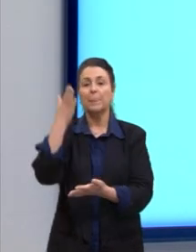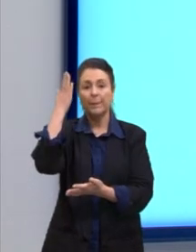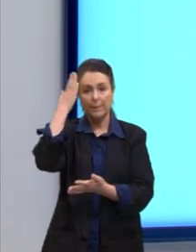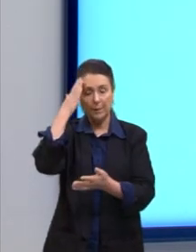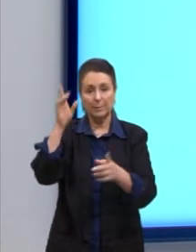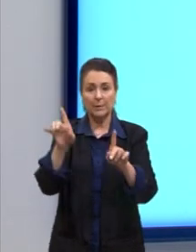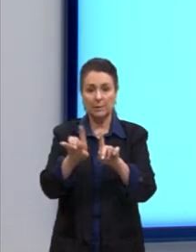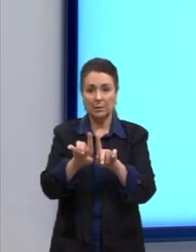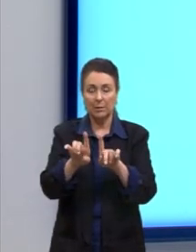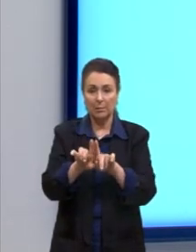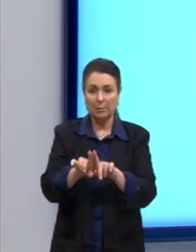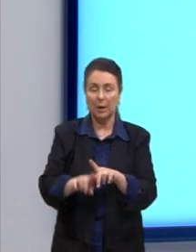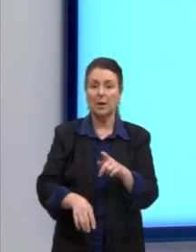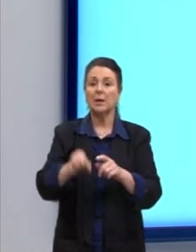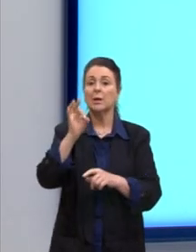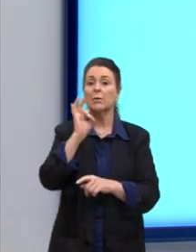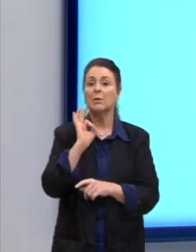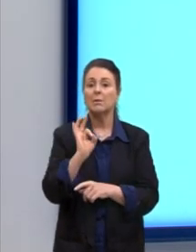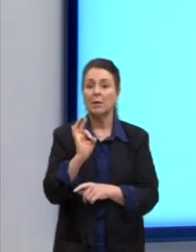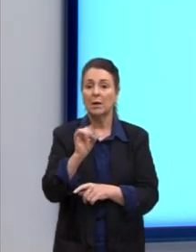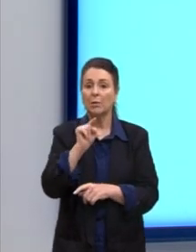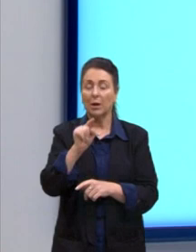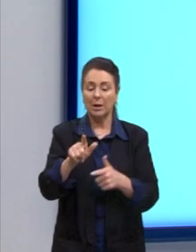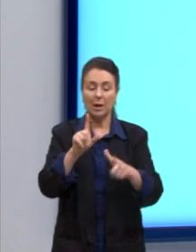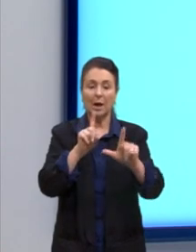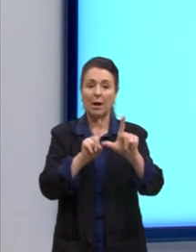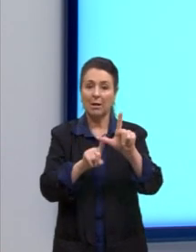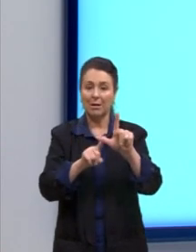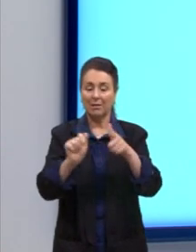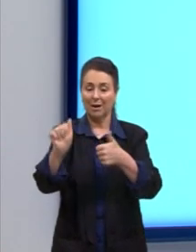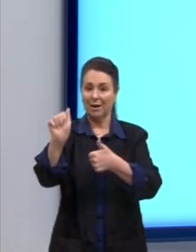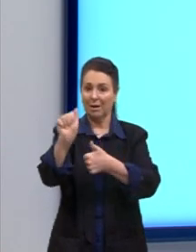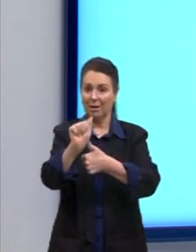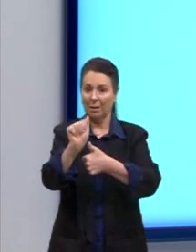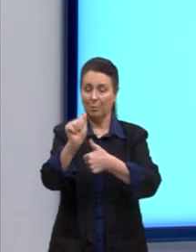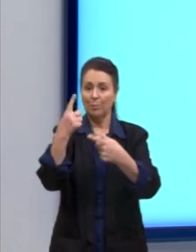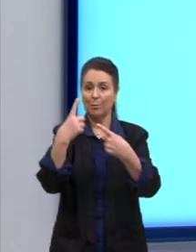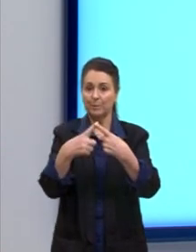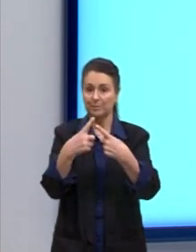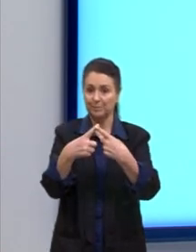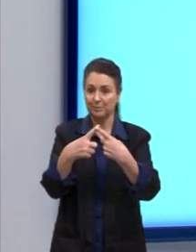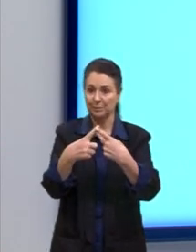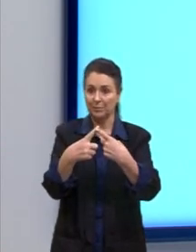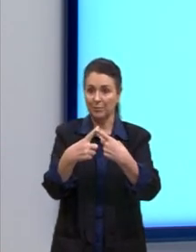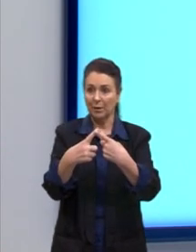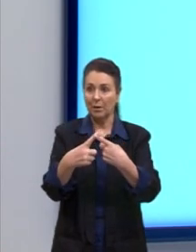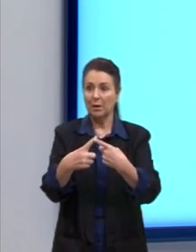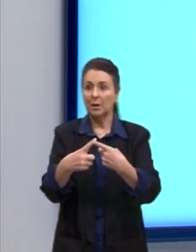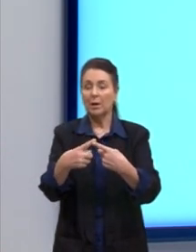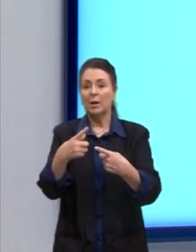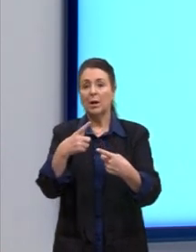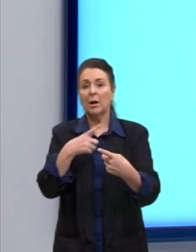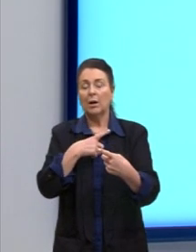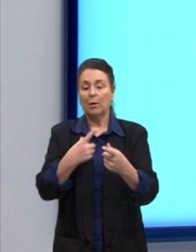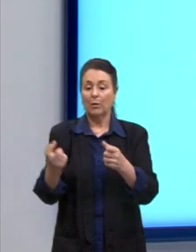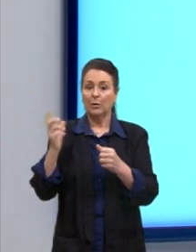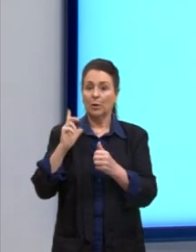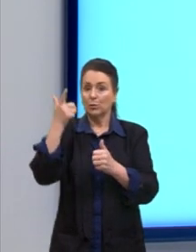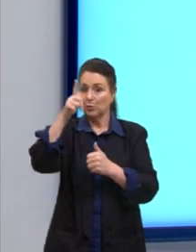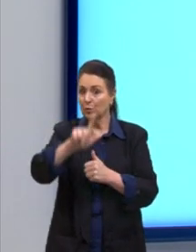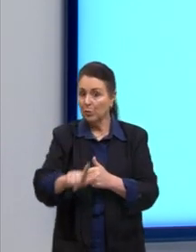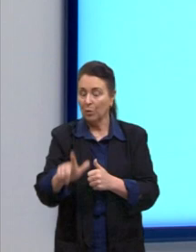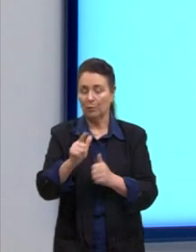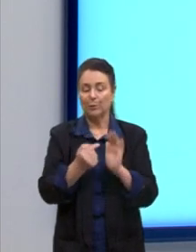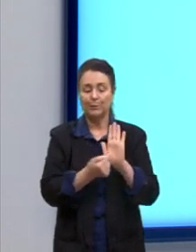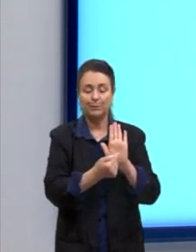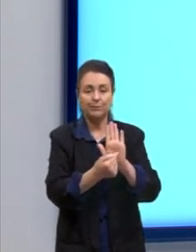que a nossa alternativa correta aqui seria a letra A. Por quê? Quando, vou voltar, quando ele